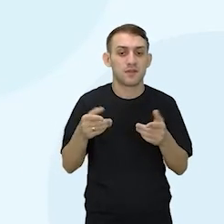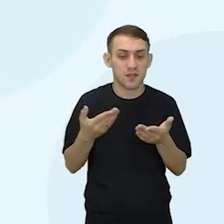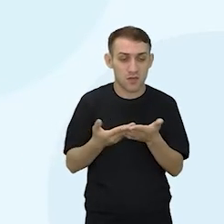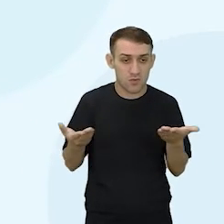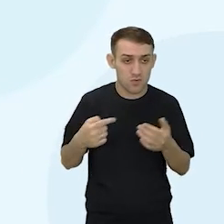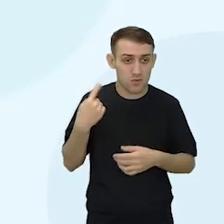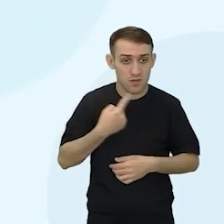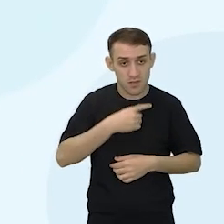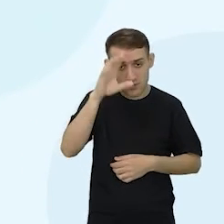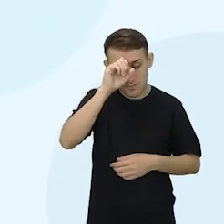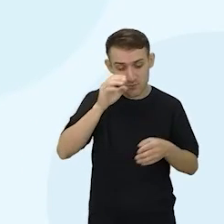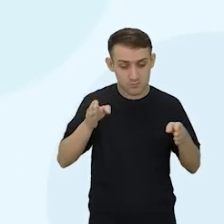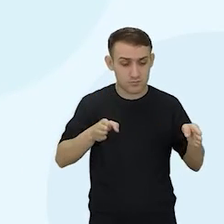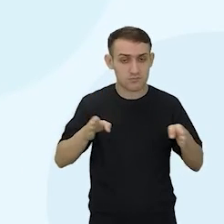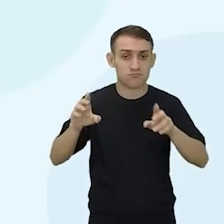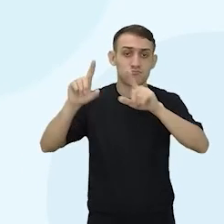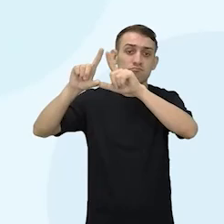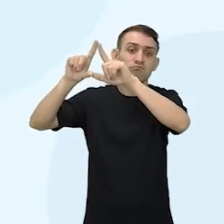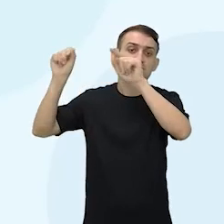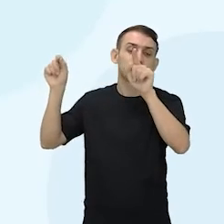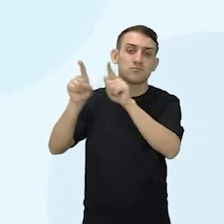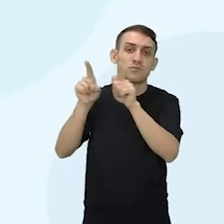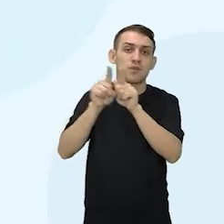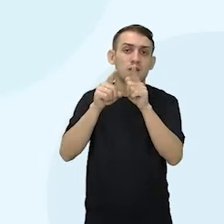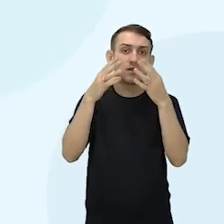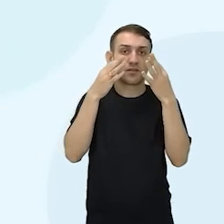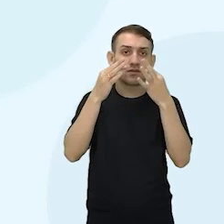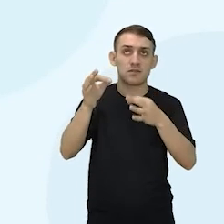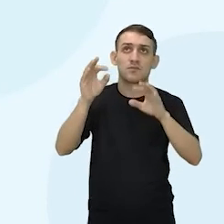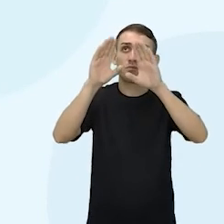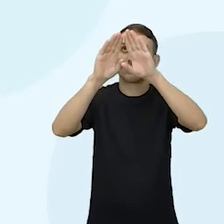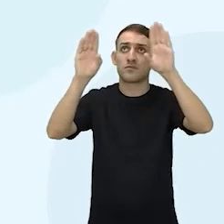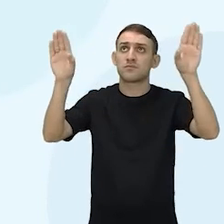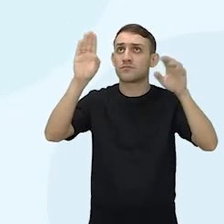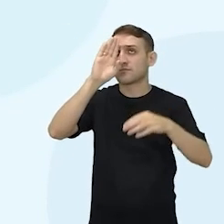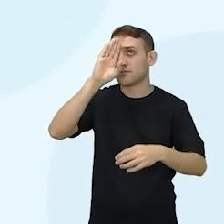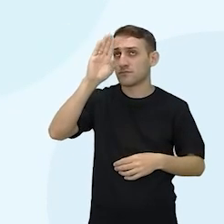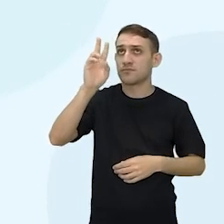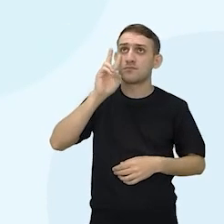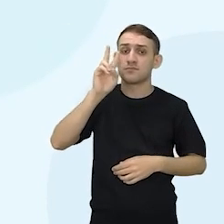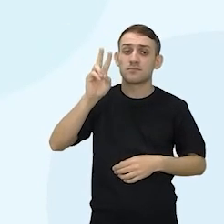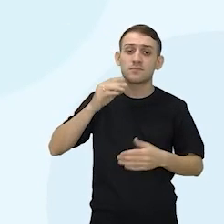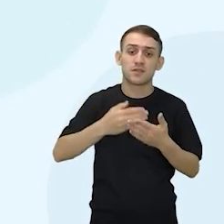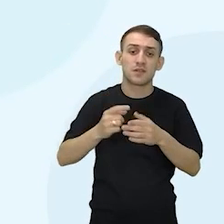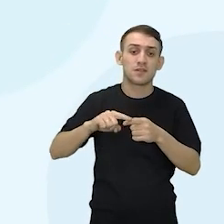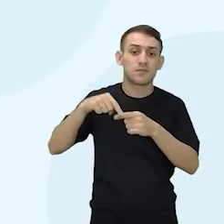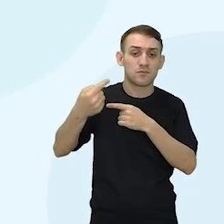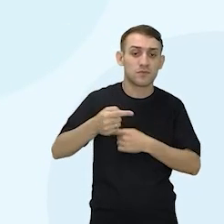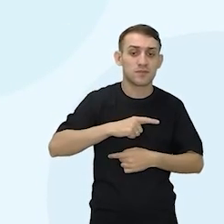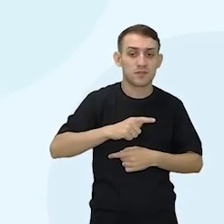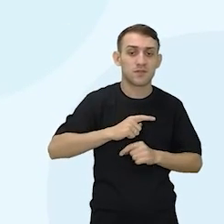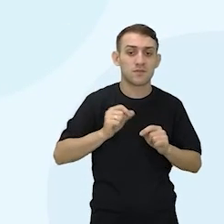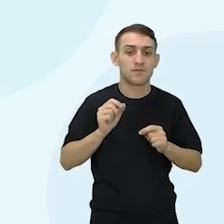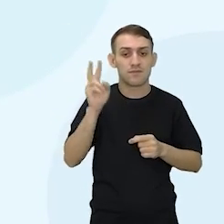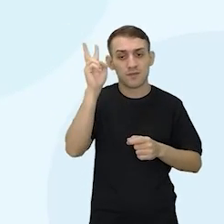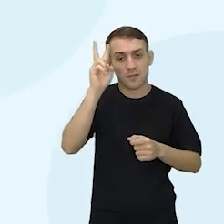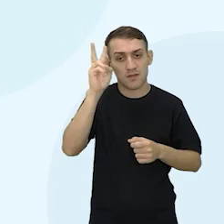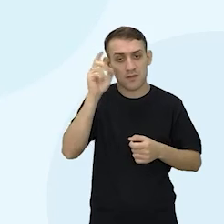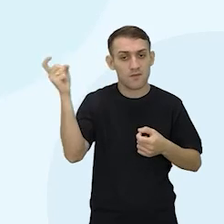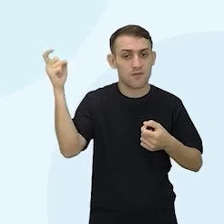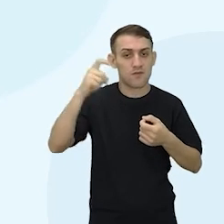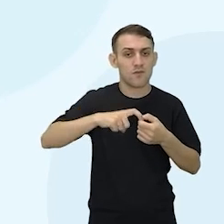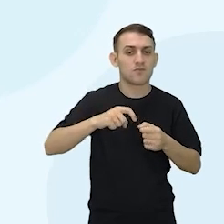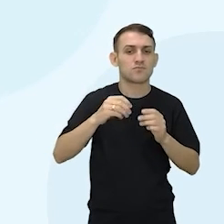nós aprendemos sobre as fases da lua, observando o céu ou as imagens. Próxima aula, a gente vai ter as retomadas de